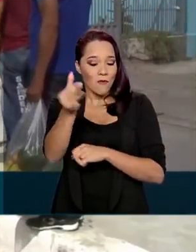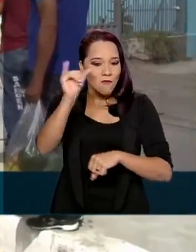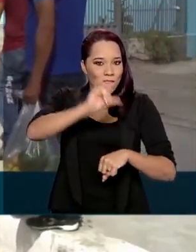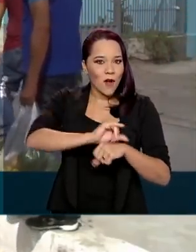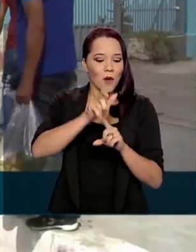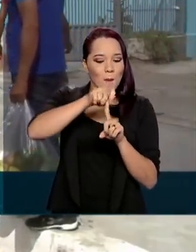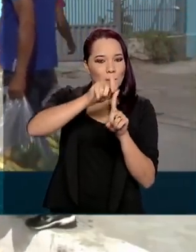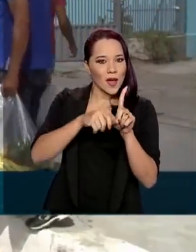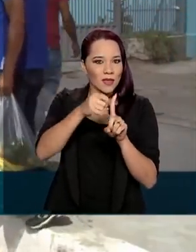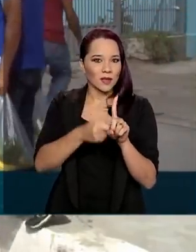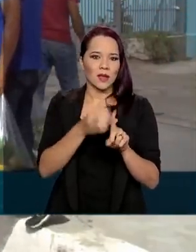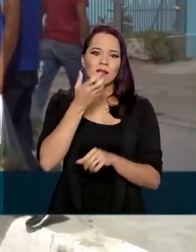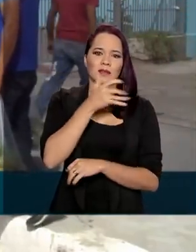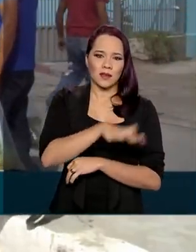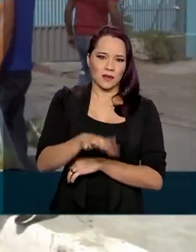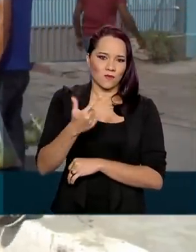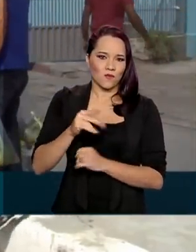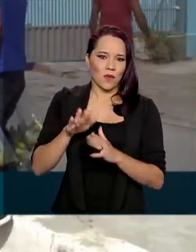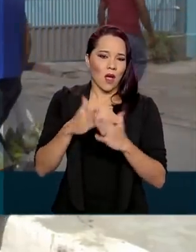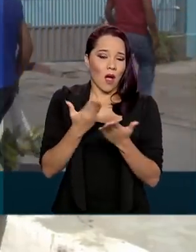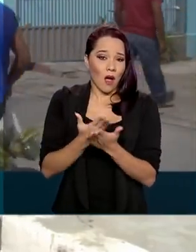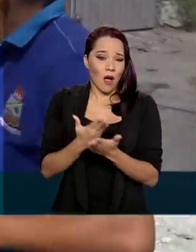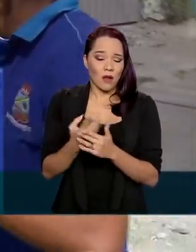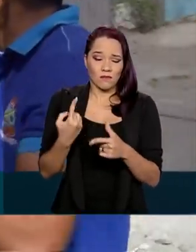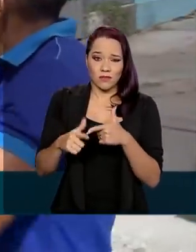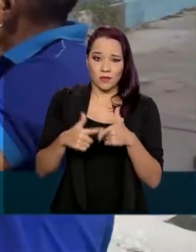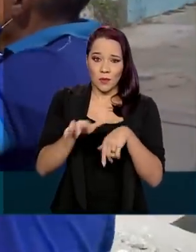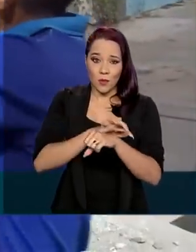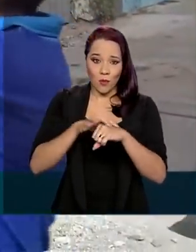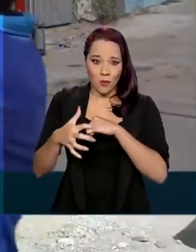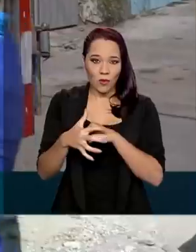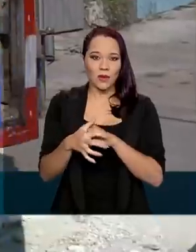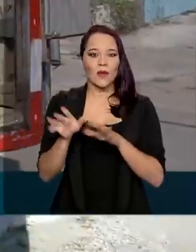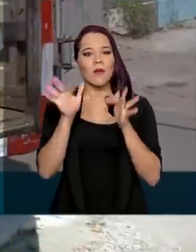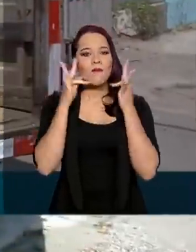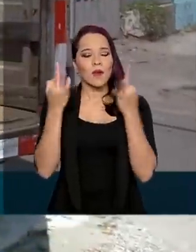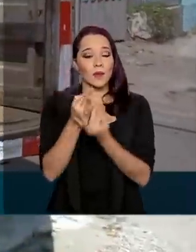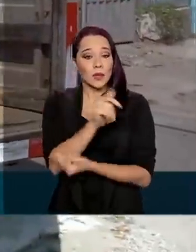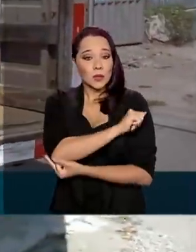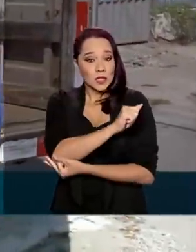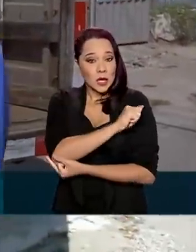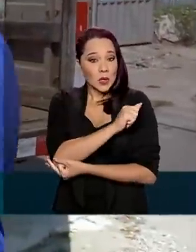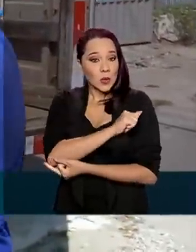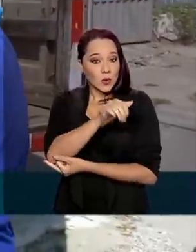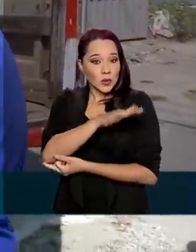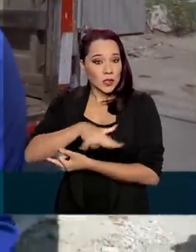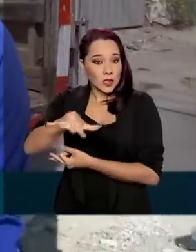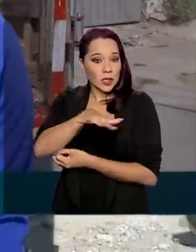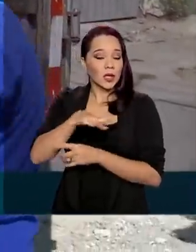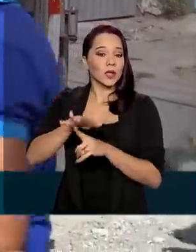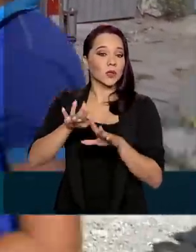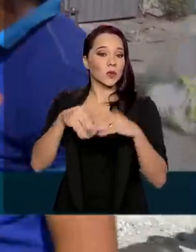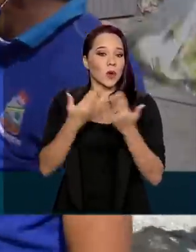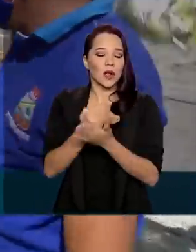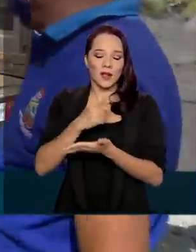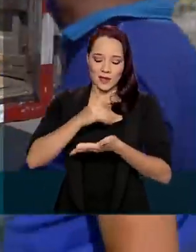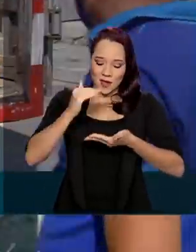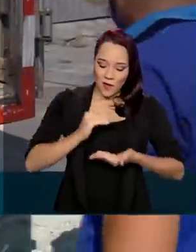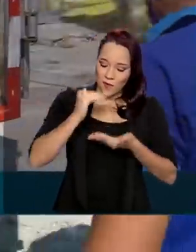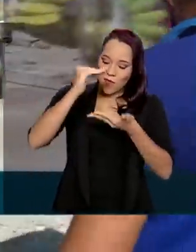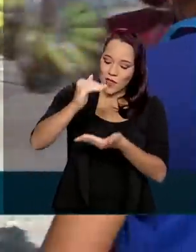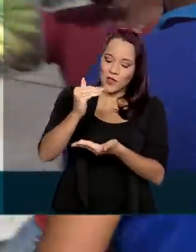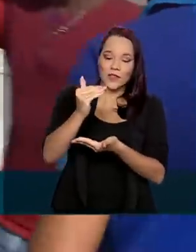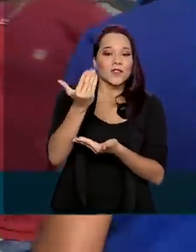período em que as crianças estão sem aula por causa da pandemia, as famílias dos alunos da rede municipal recebem um kit com